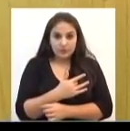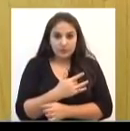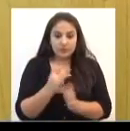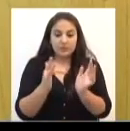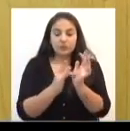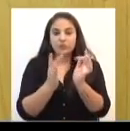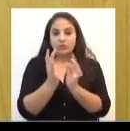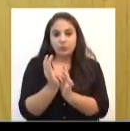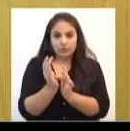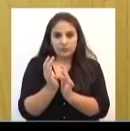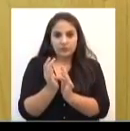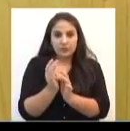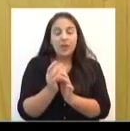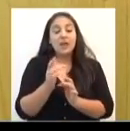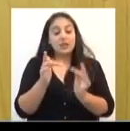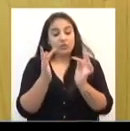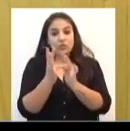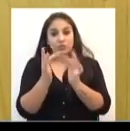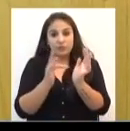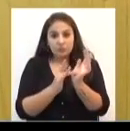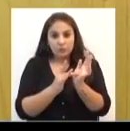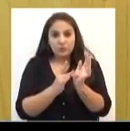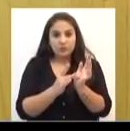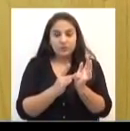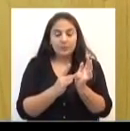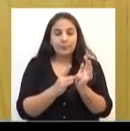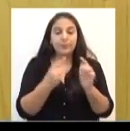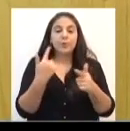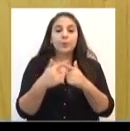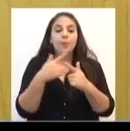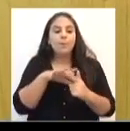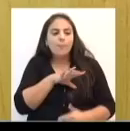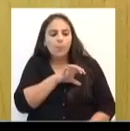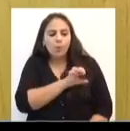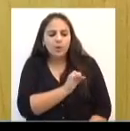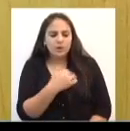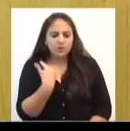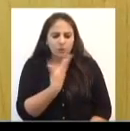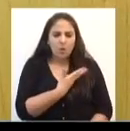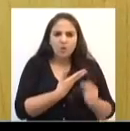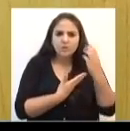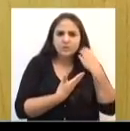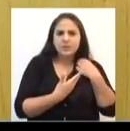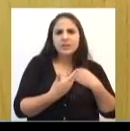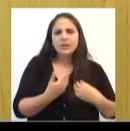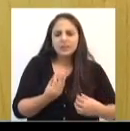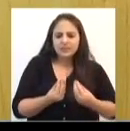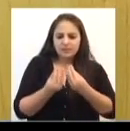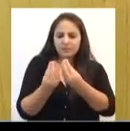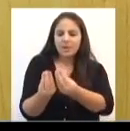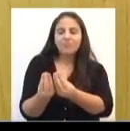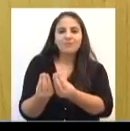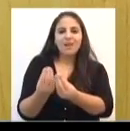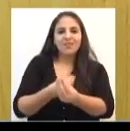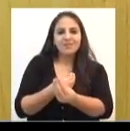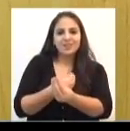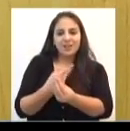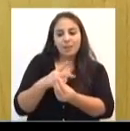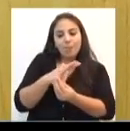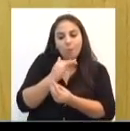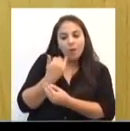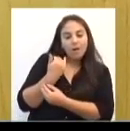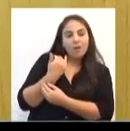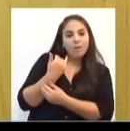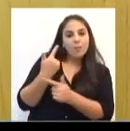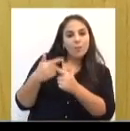amor a nós e a você que está lá em casa, Ele deu a sua vida por amor. E este